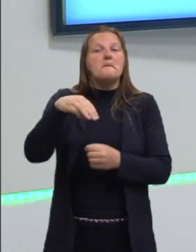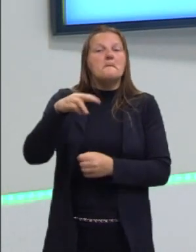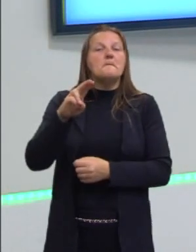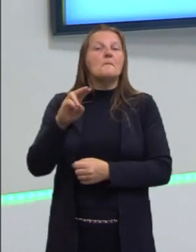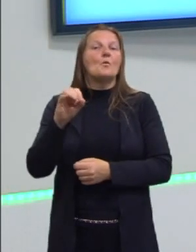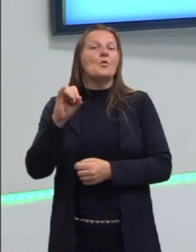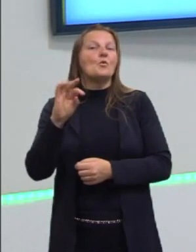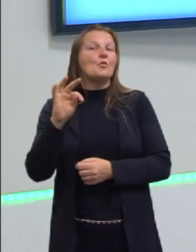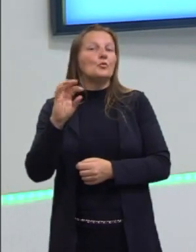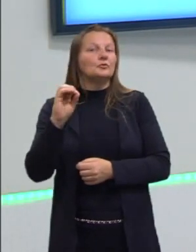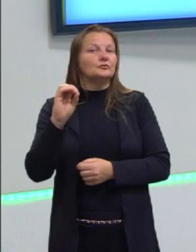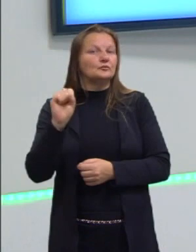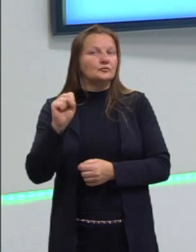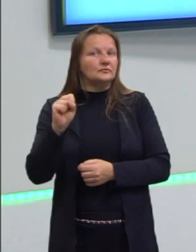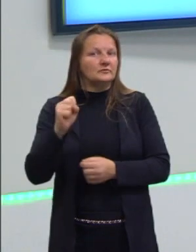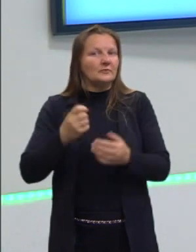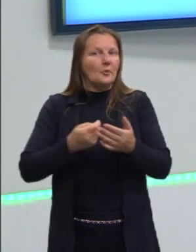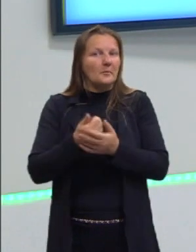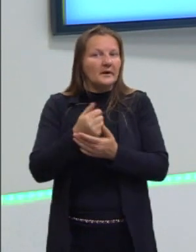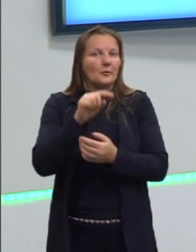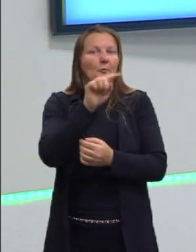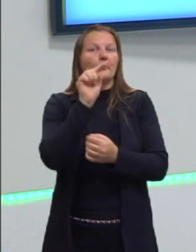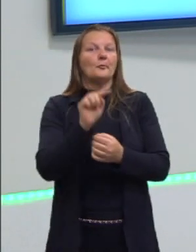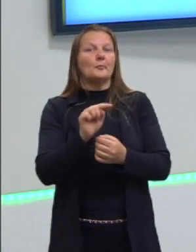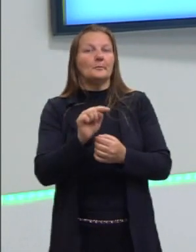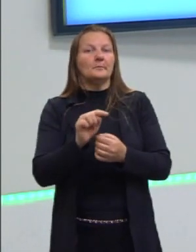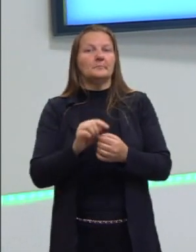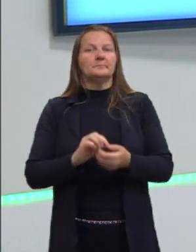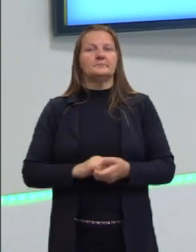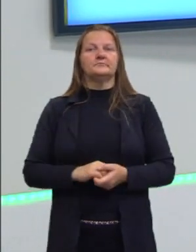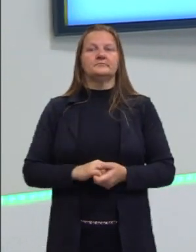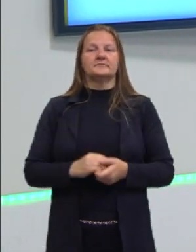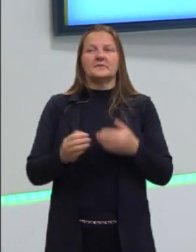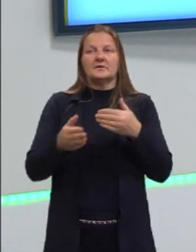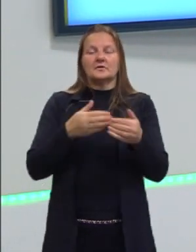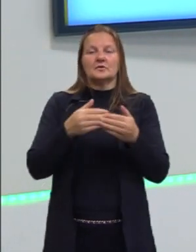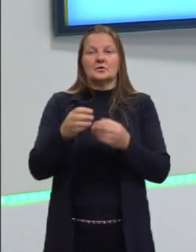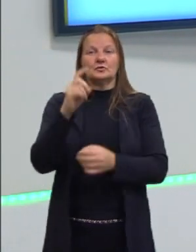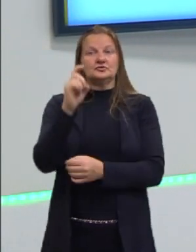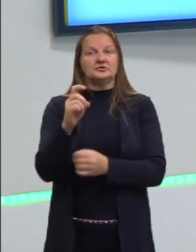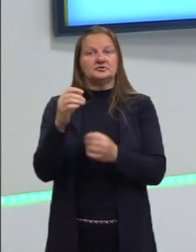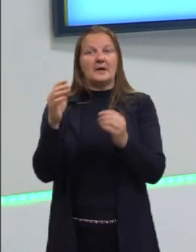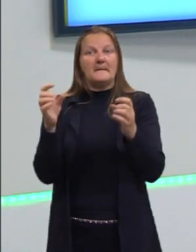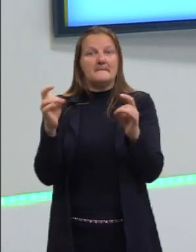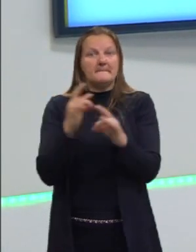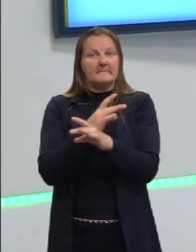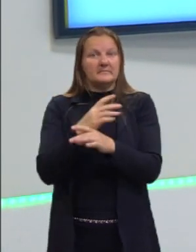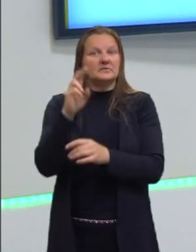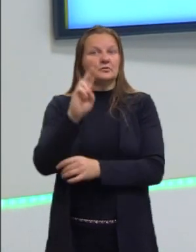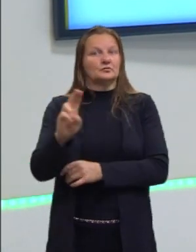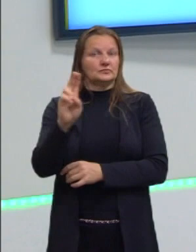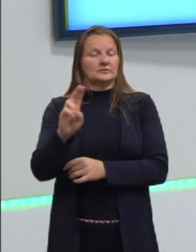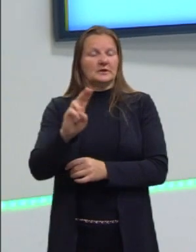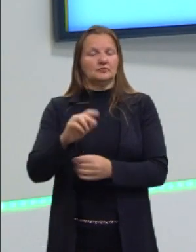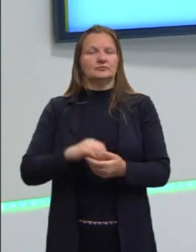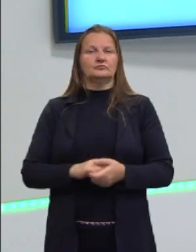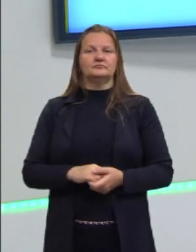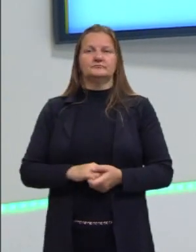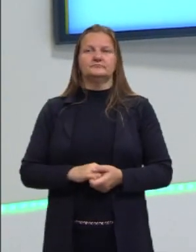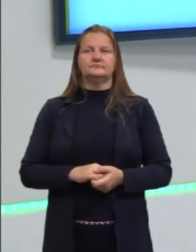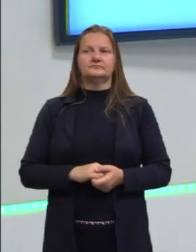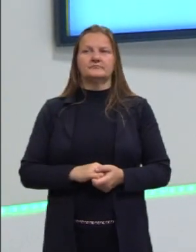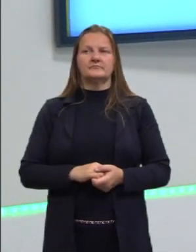compraram três bilhetes, também não sei a informação, não vou usar o X, porque o X, ele já foi usado ali em três